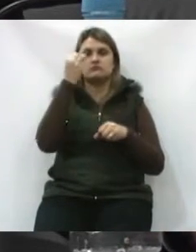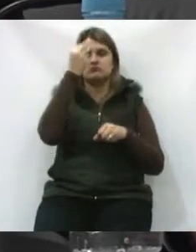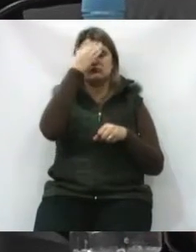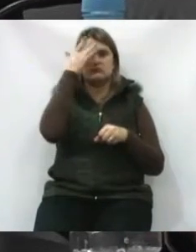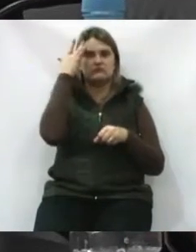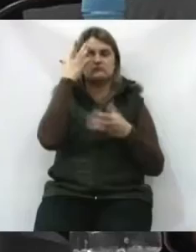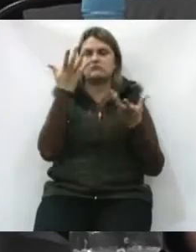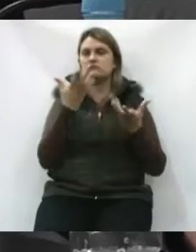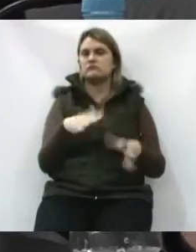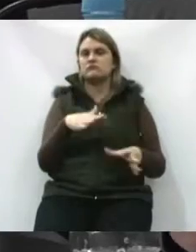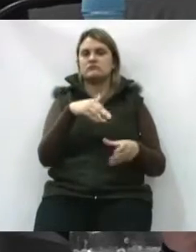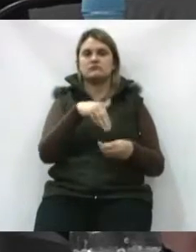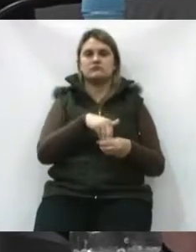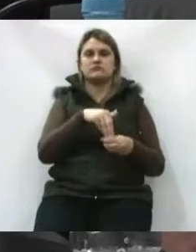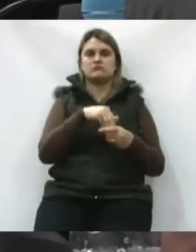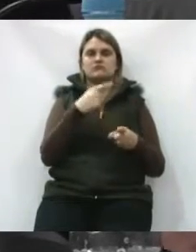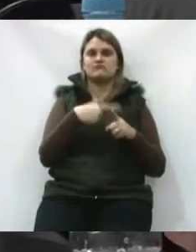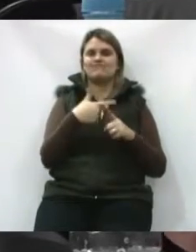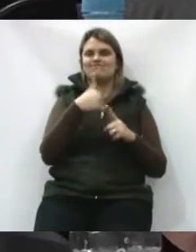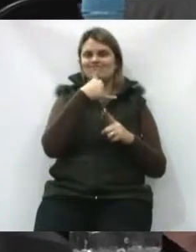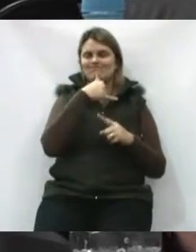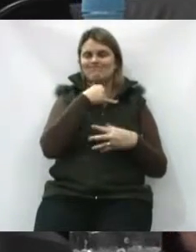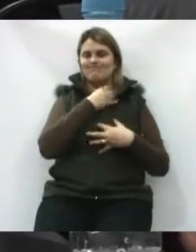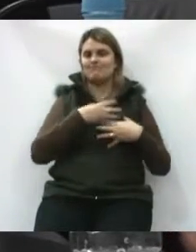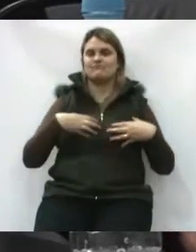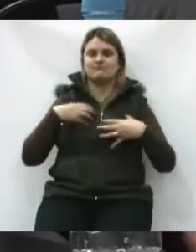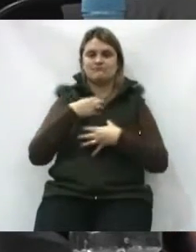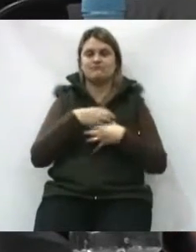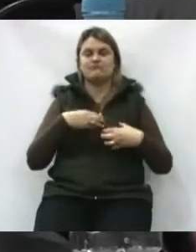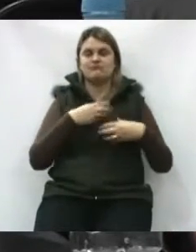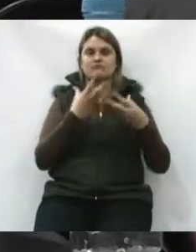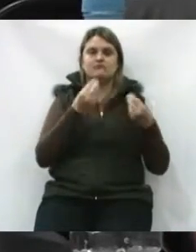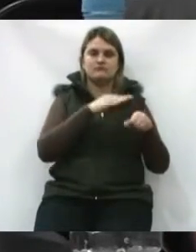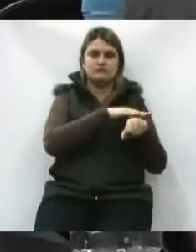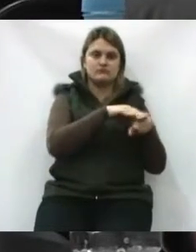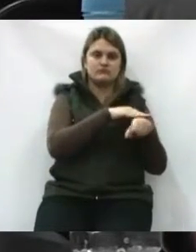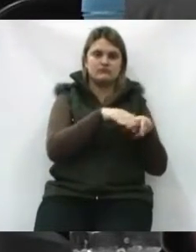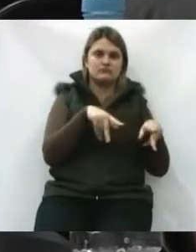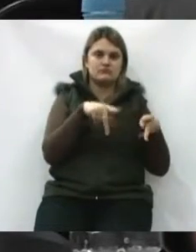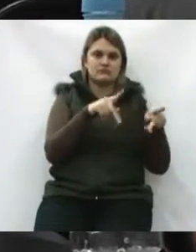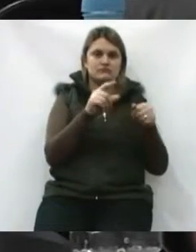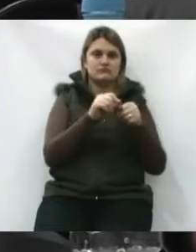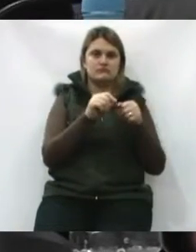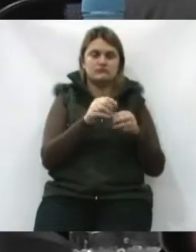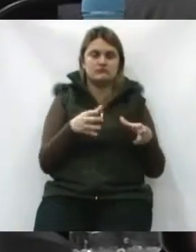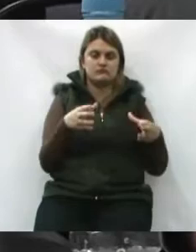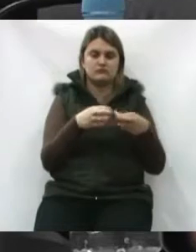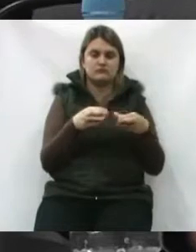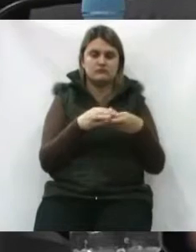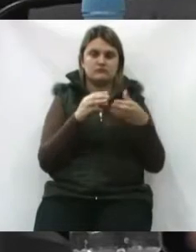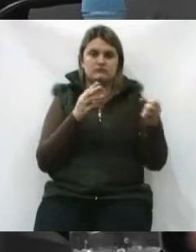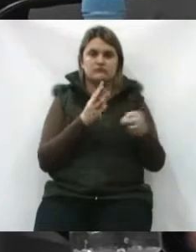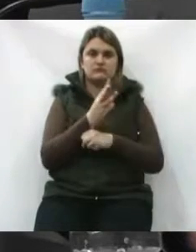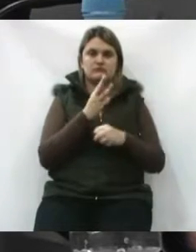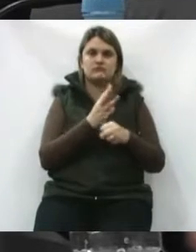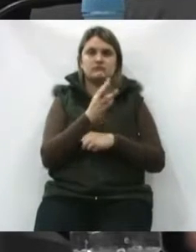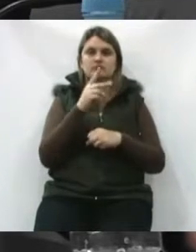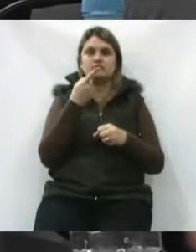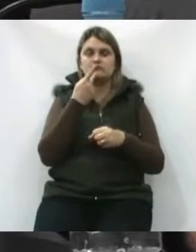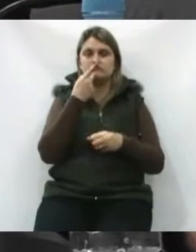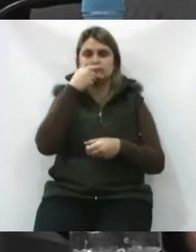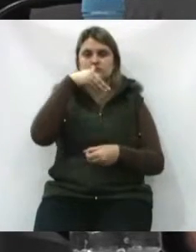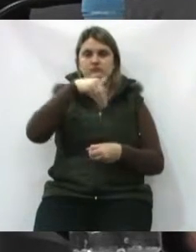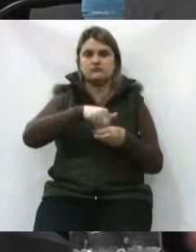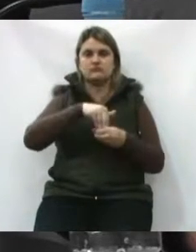estão falando para a população, colocando em grupos sociais, a questão do